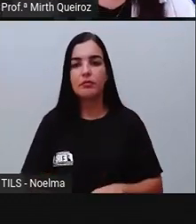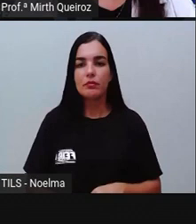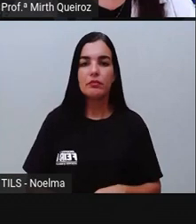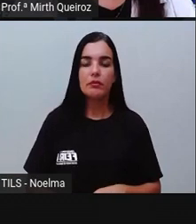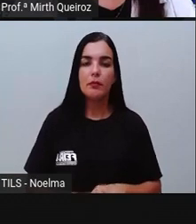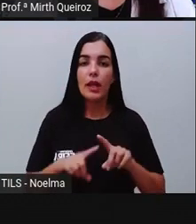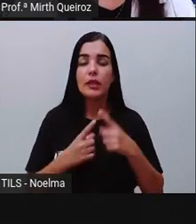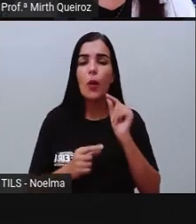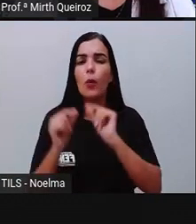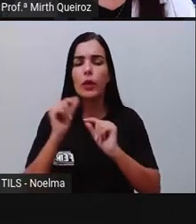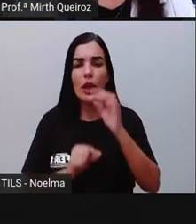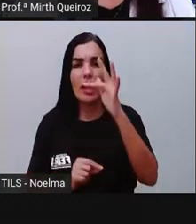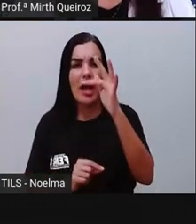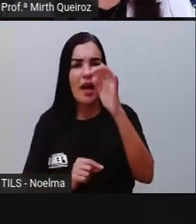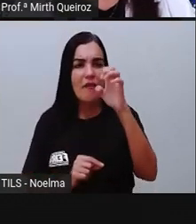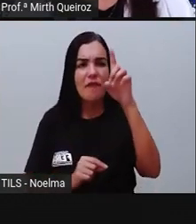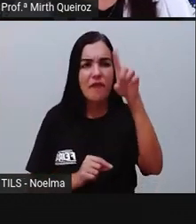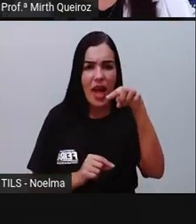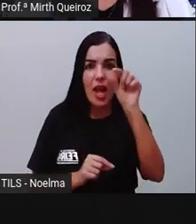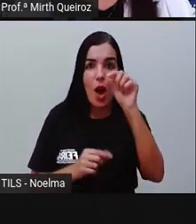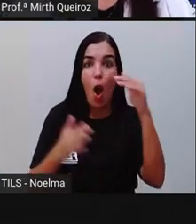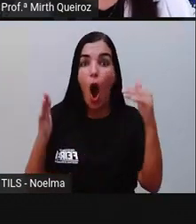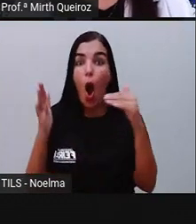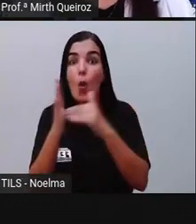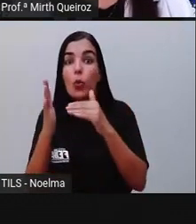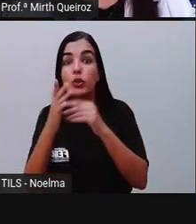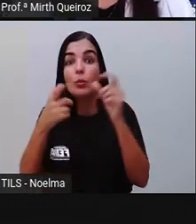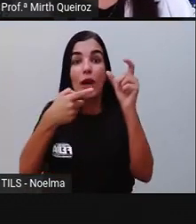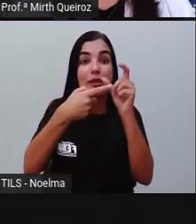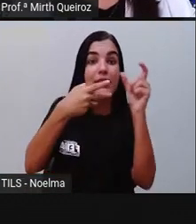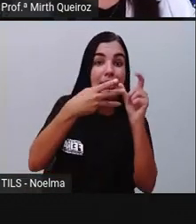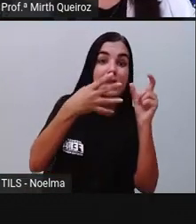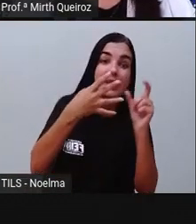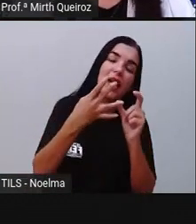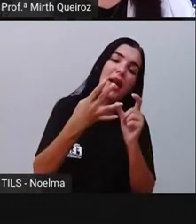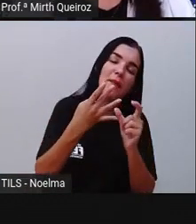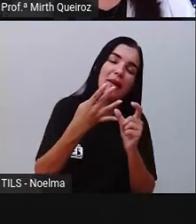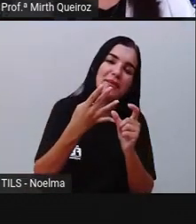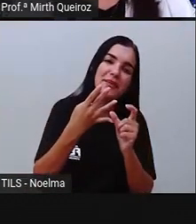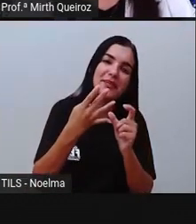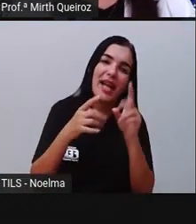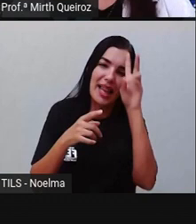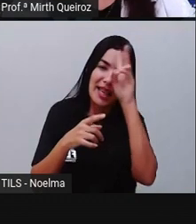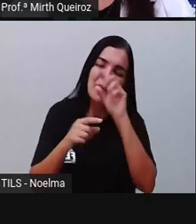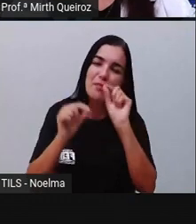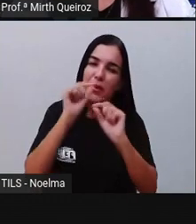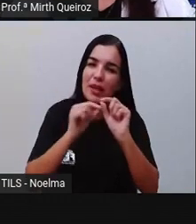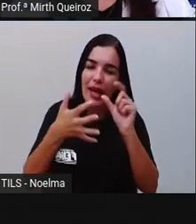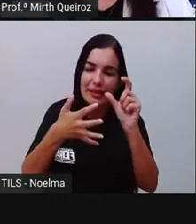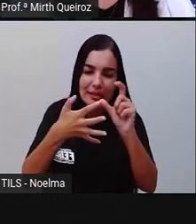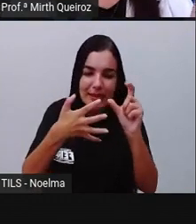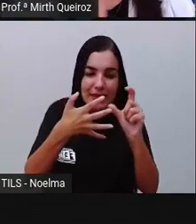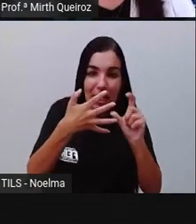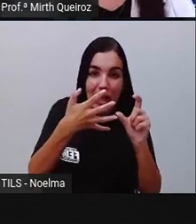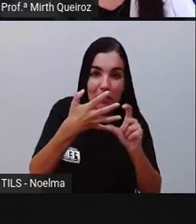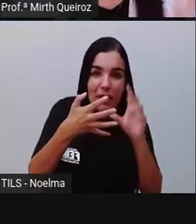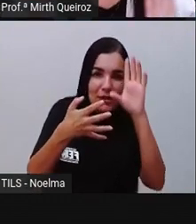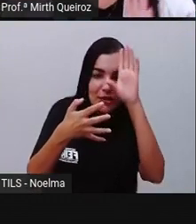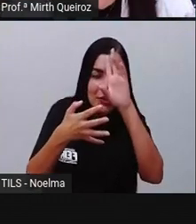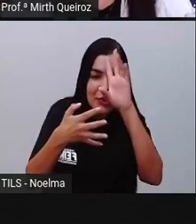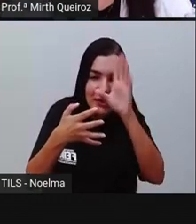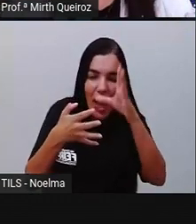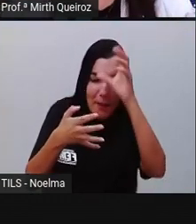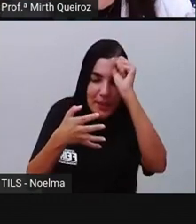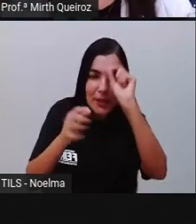esse fé, ela é a última sílaba da palavra. O que é sílaba? Vocês já aprenderam já a separar sílabas, né? Cá,